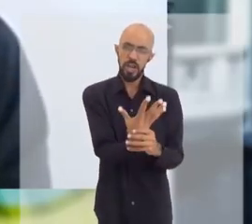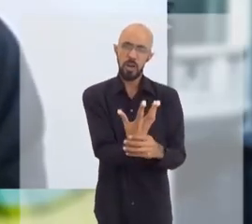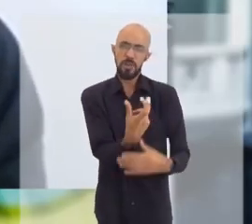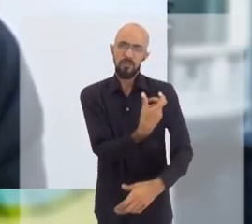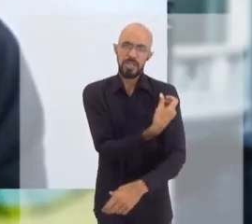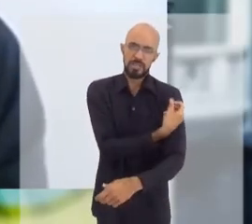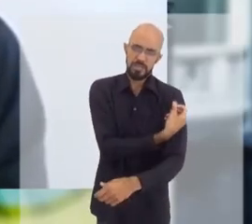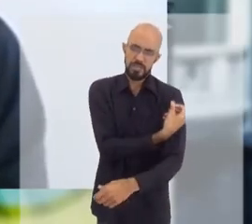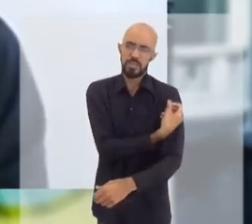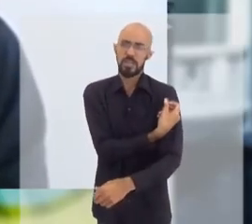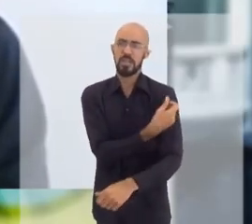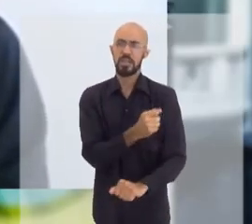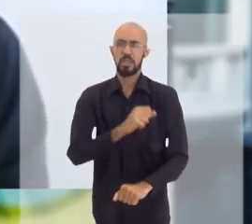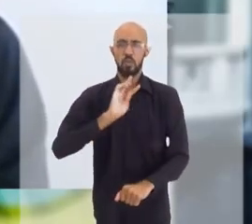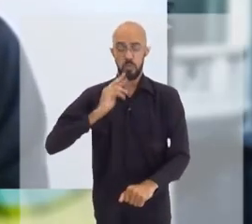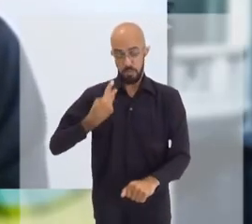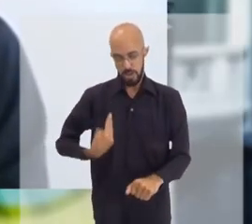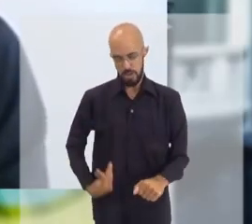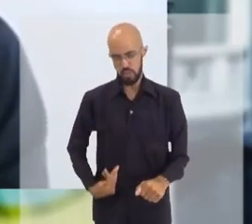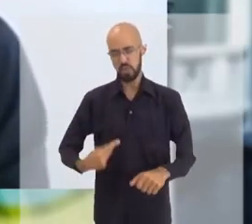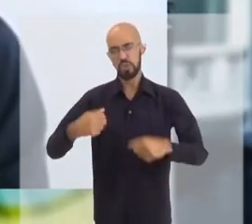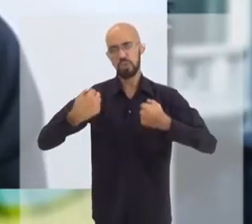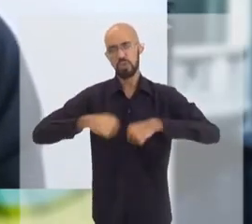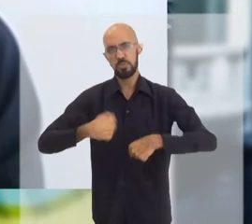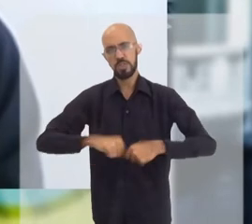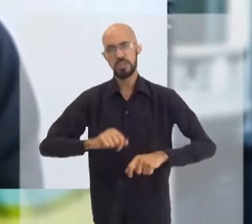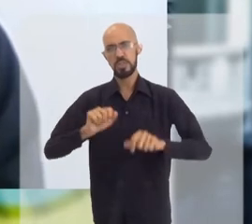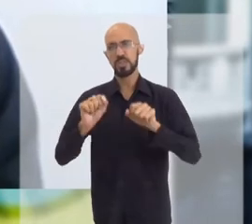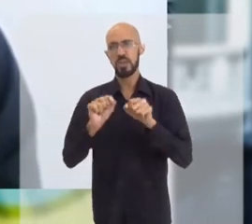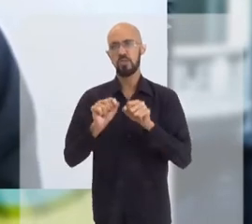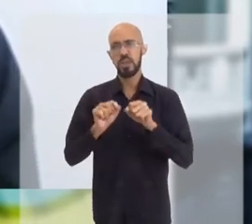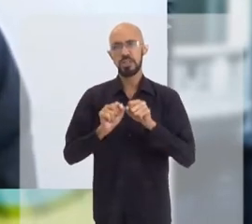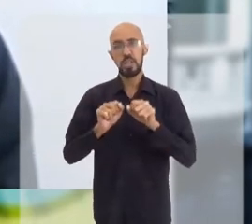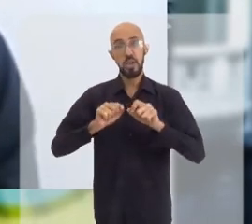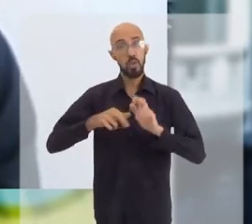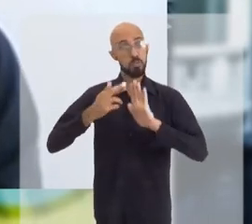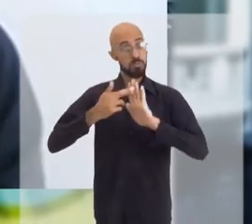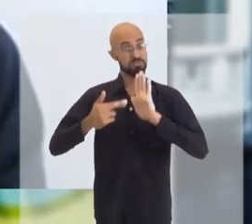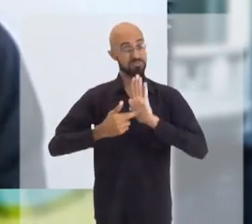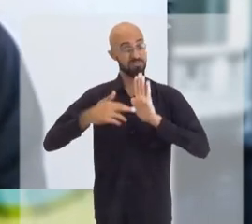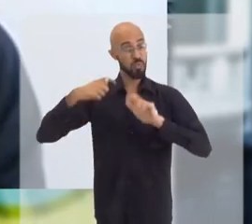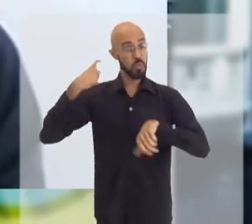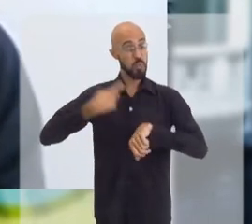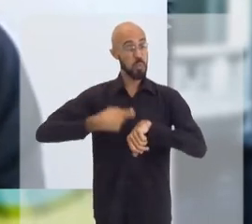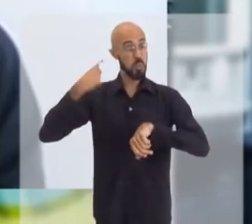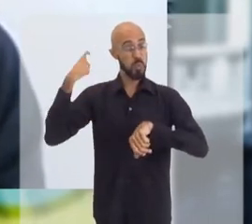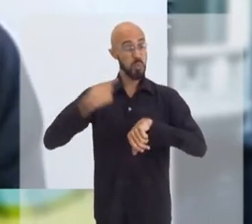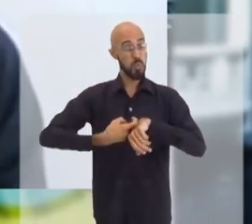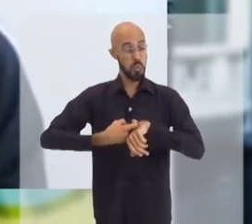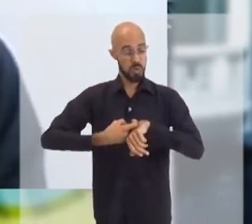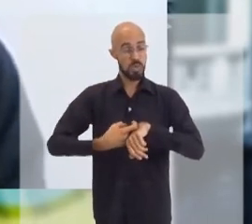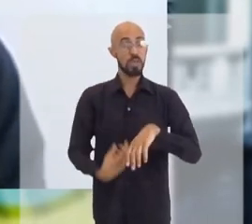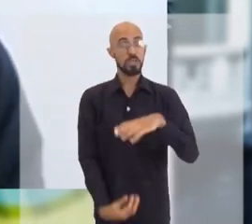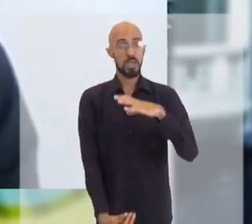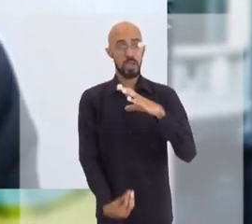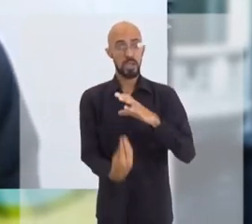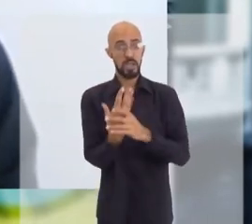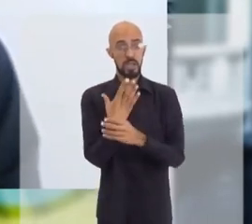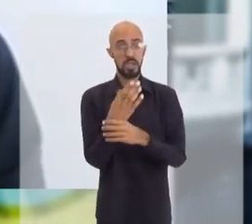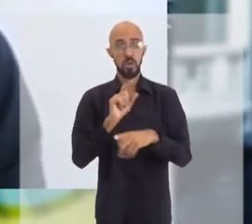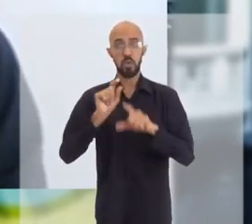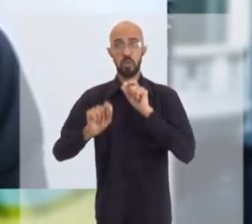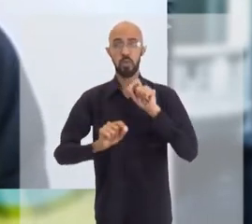licenciada, uma vacina aplicada em humanos, você precisa passar por um todo um rigoroso processo, você cria o